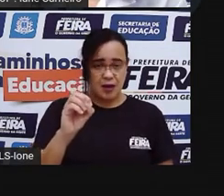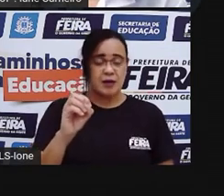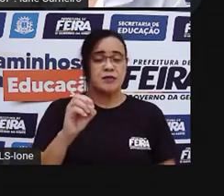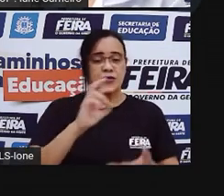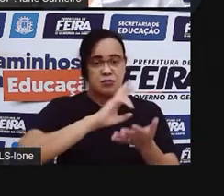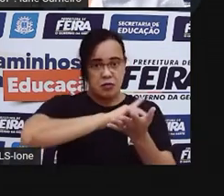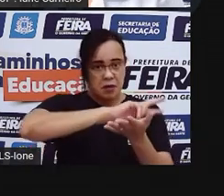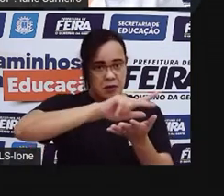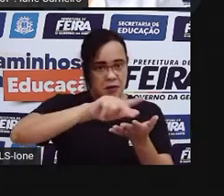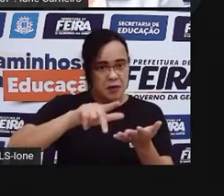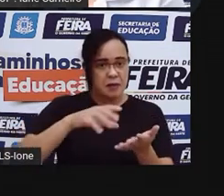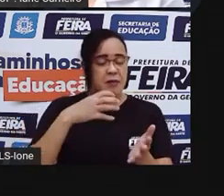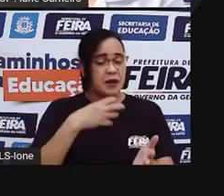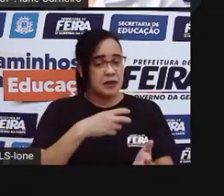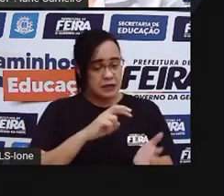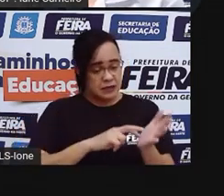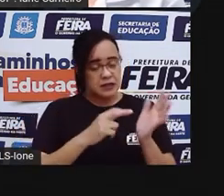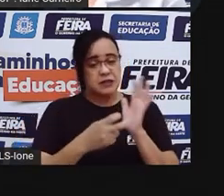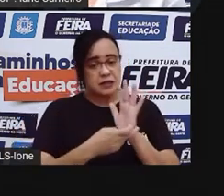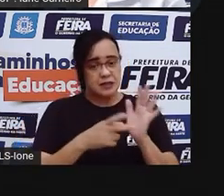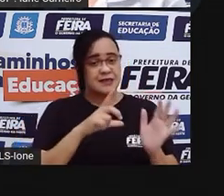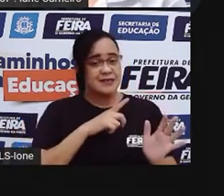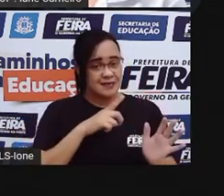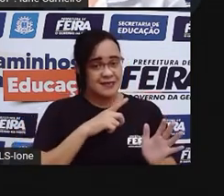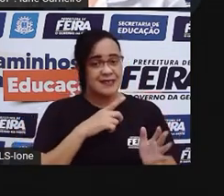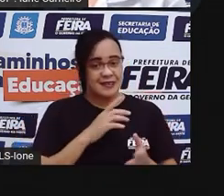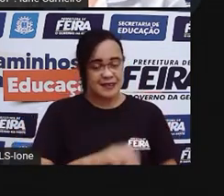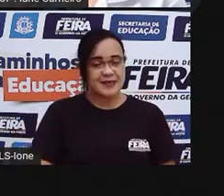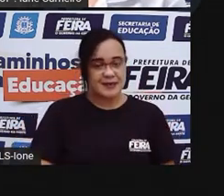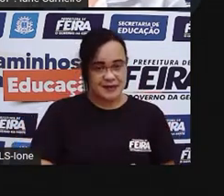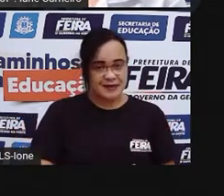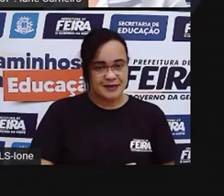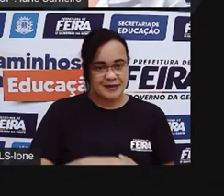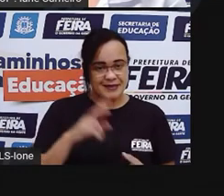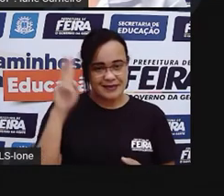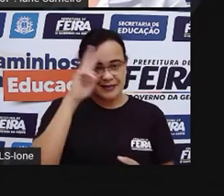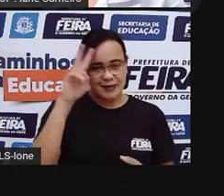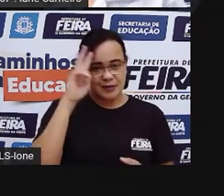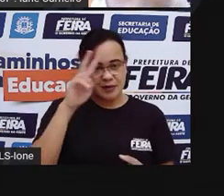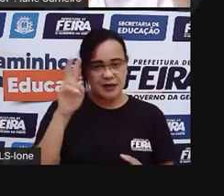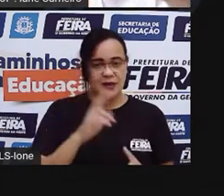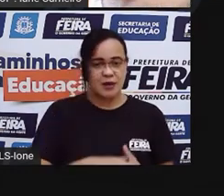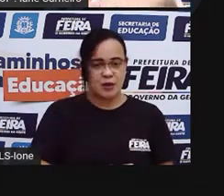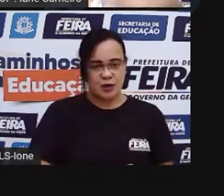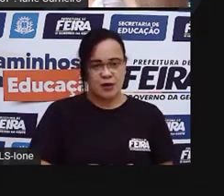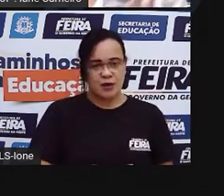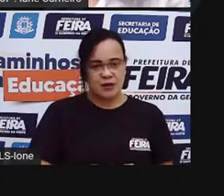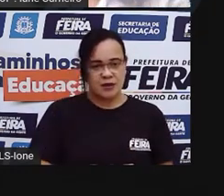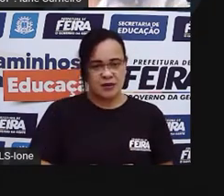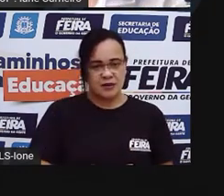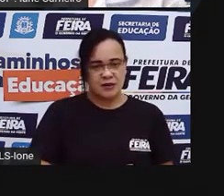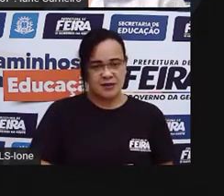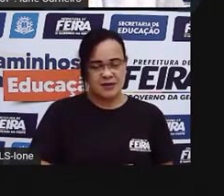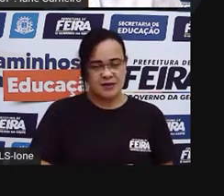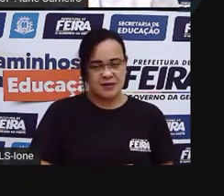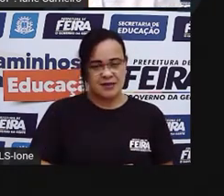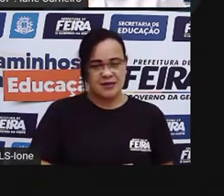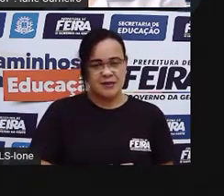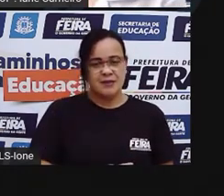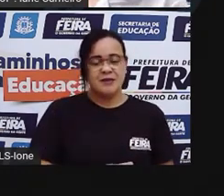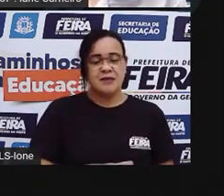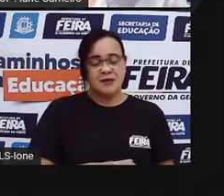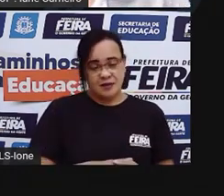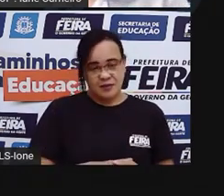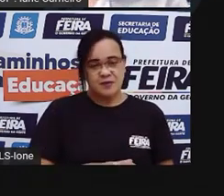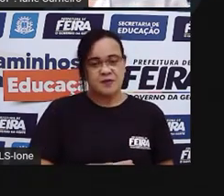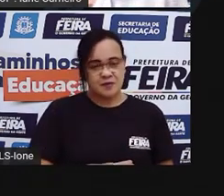Mais de um significado Né? Então o cabo A Pro Trouxe aqui Então eu não achou A imagem do cabo Né? Que aponta para o mar Mas a Pro